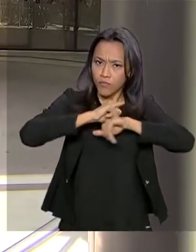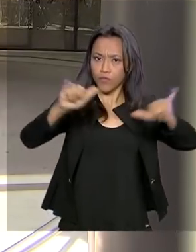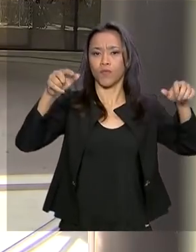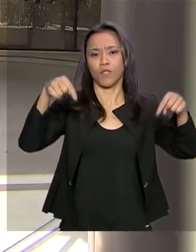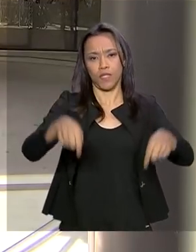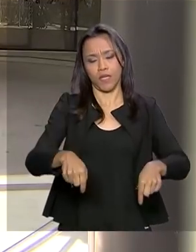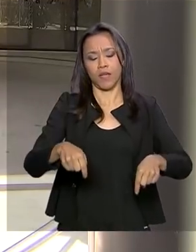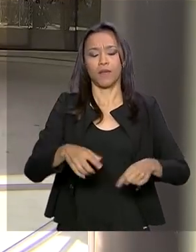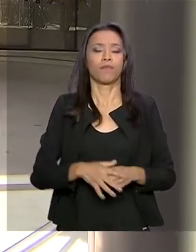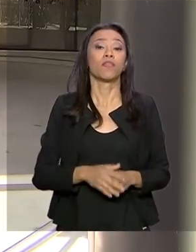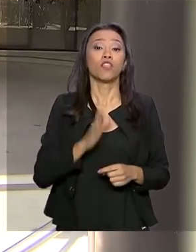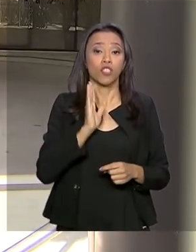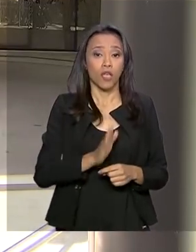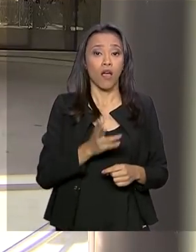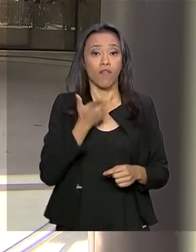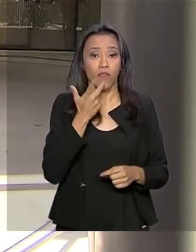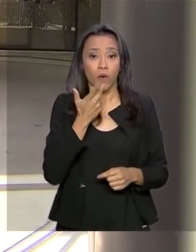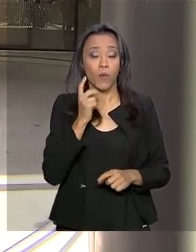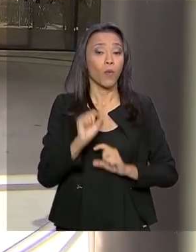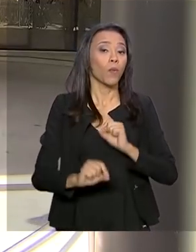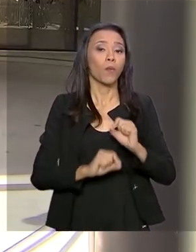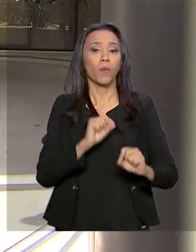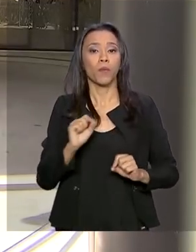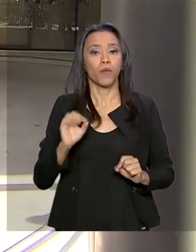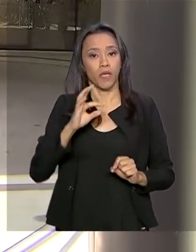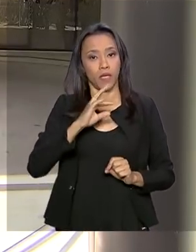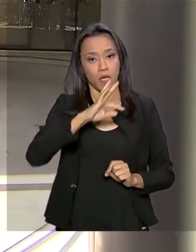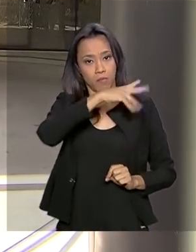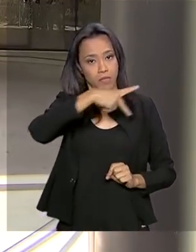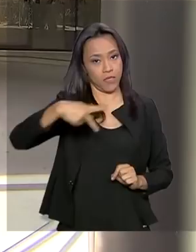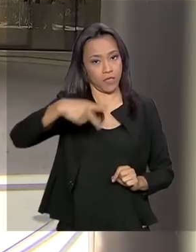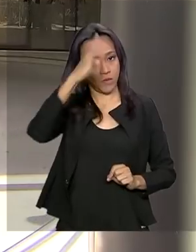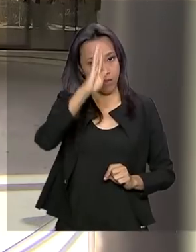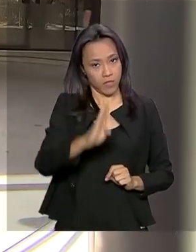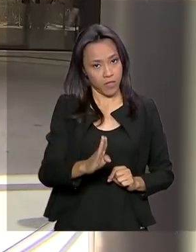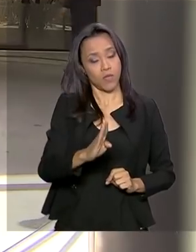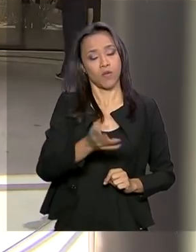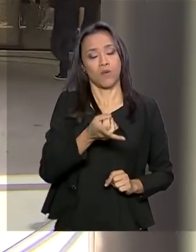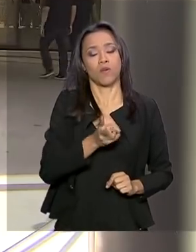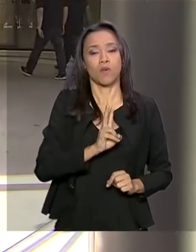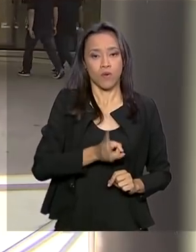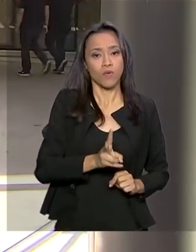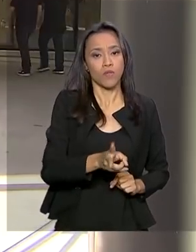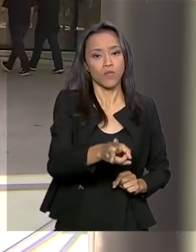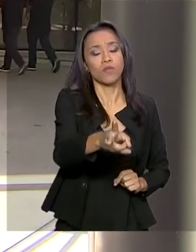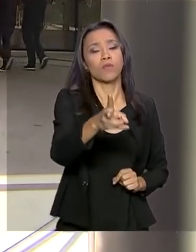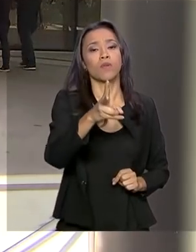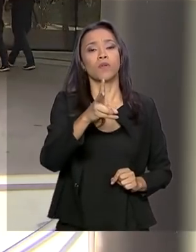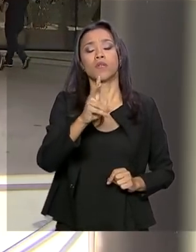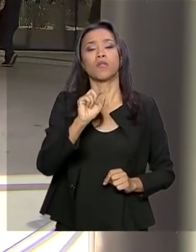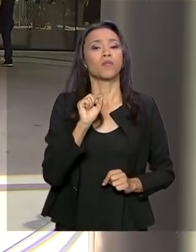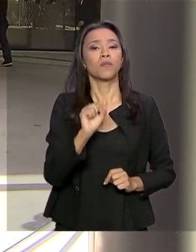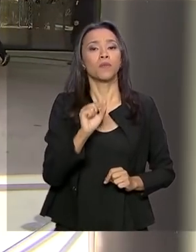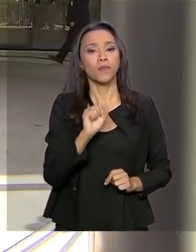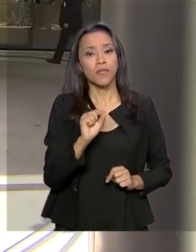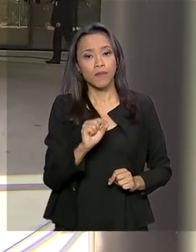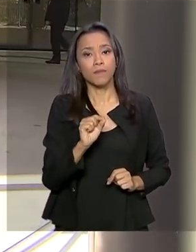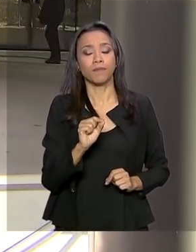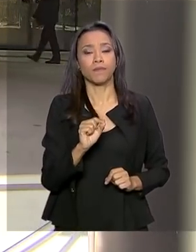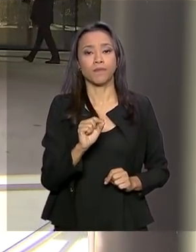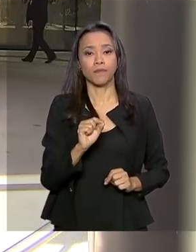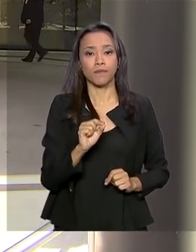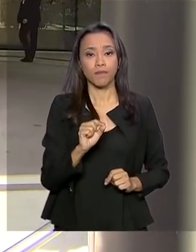vivo. Otávio Rego Barros já informou que a presidência da república continua a agilizar, a produzir